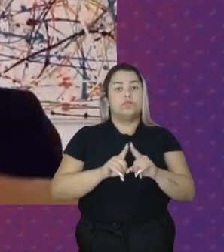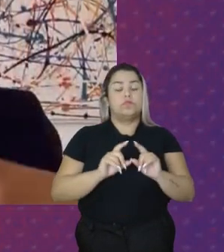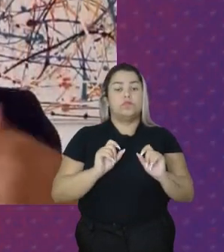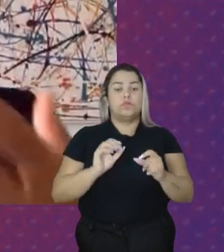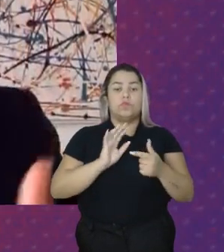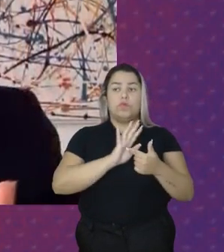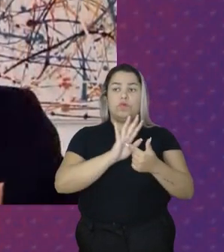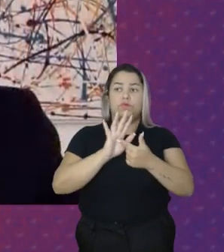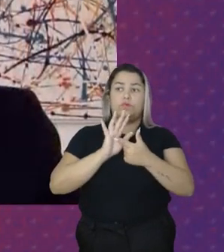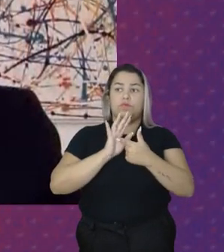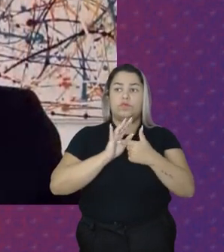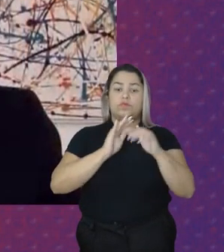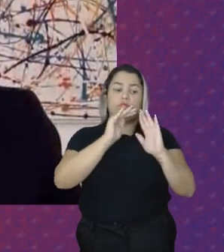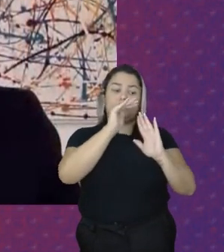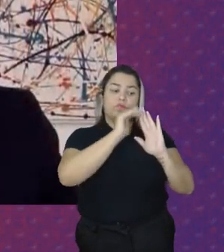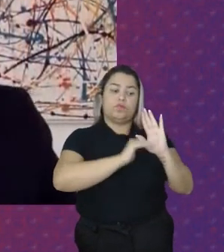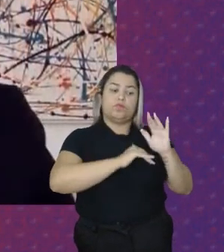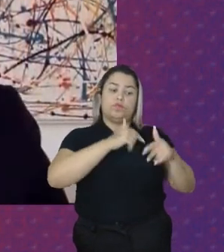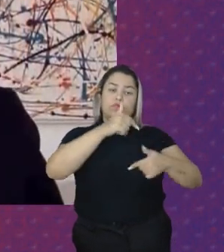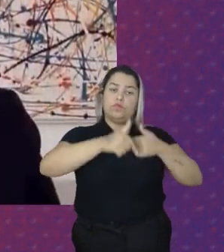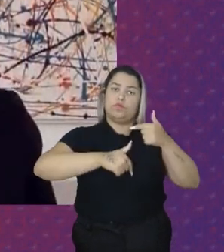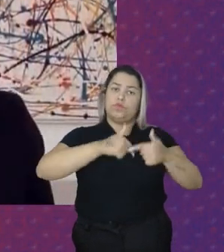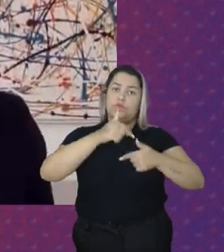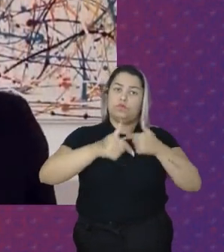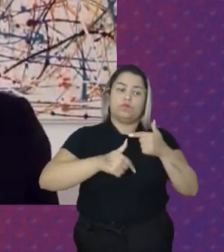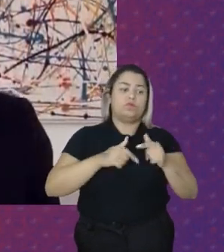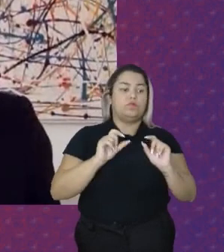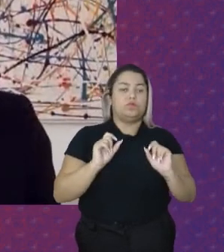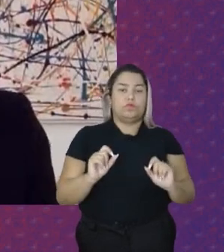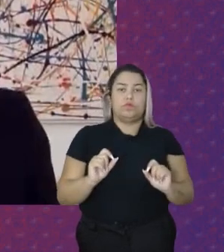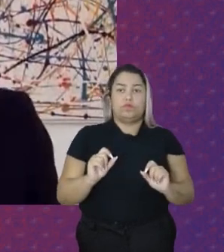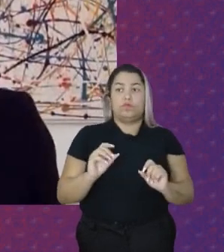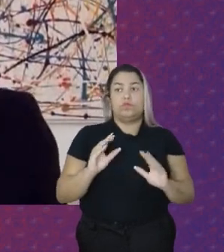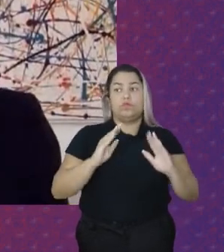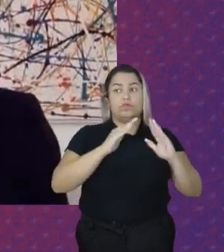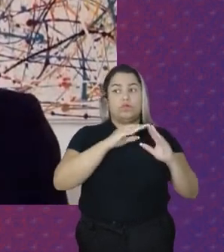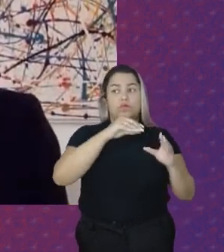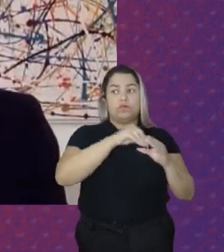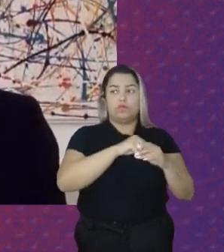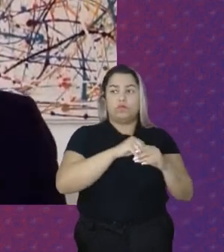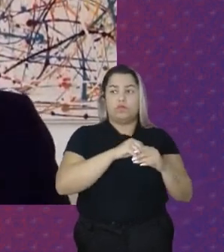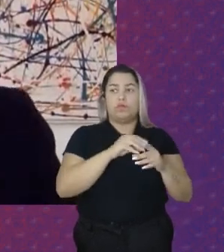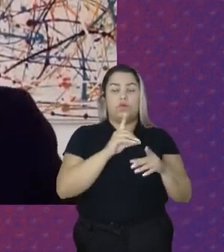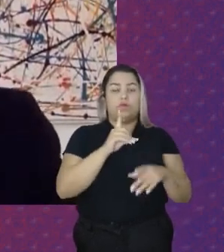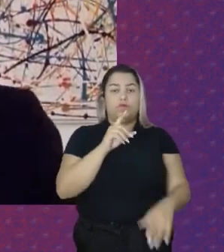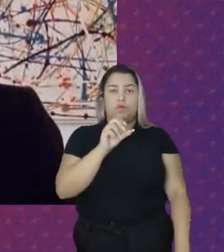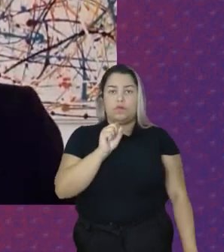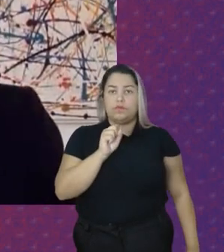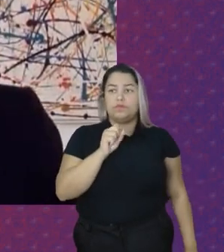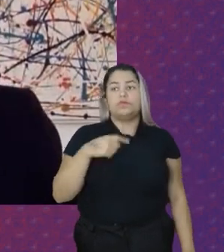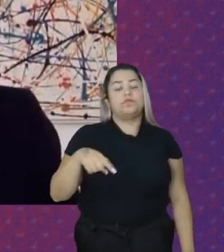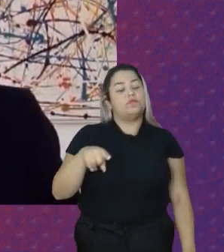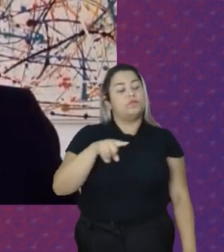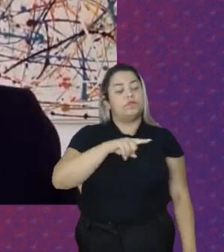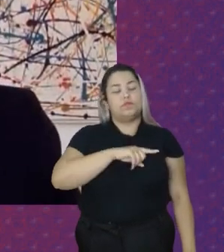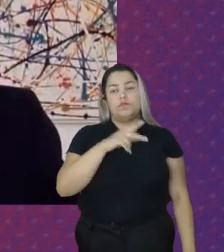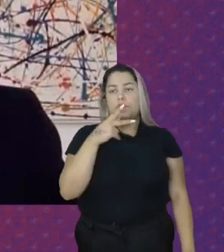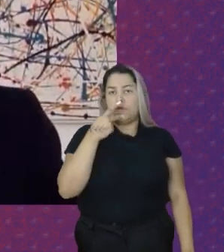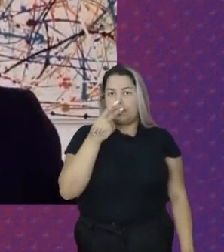Do panorama Do emprego Doméstico No Brasil A partir De alguns dados Nós vamos Falar